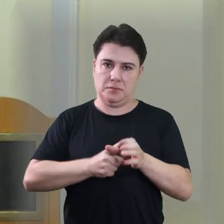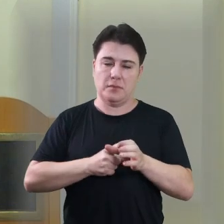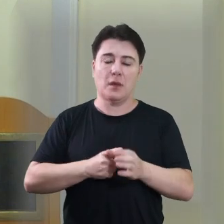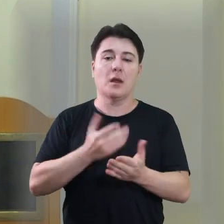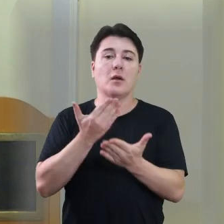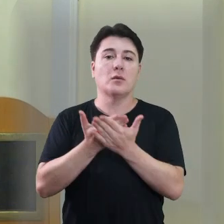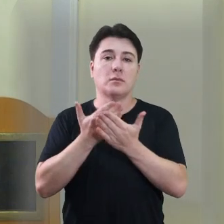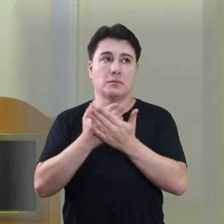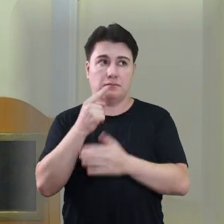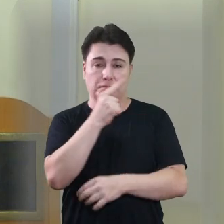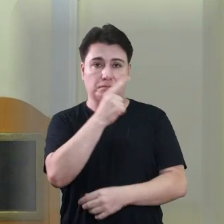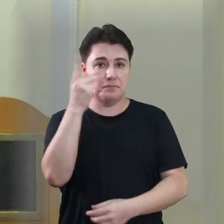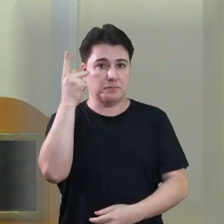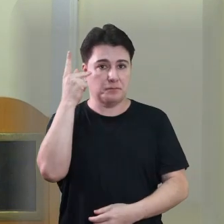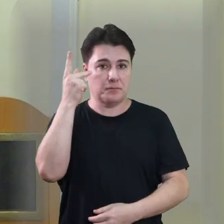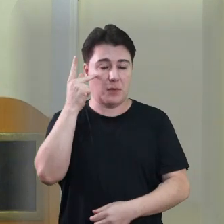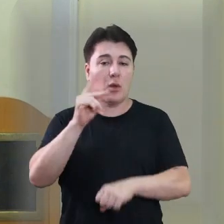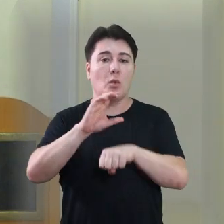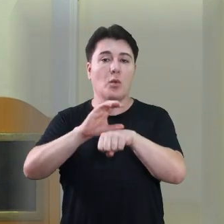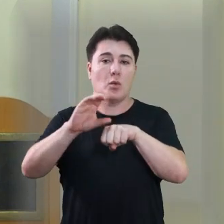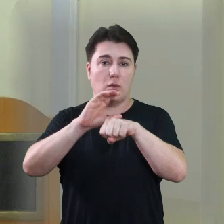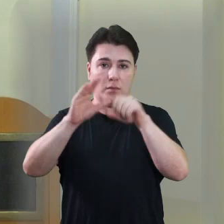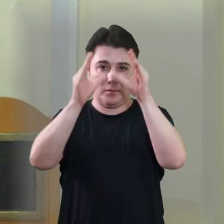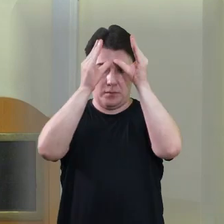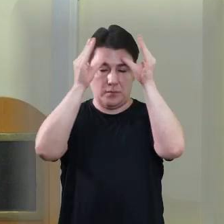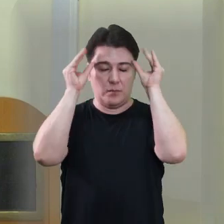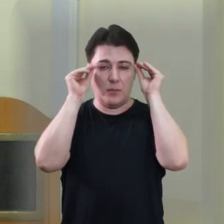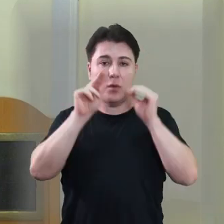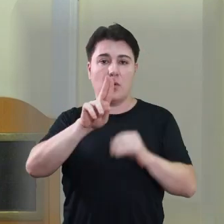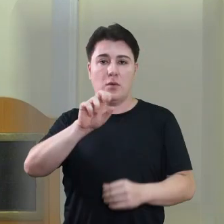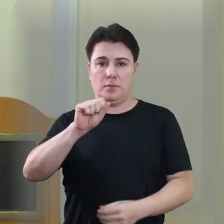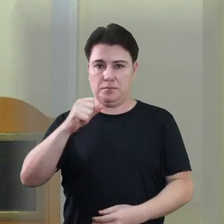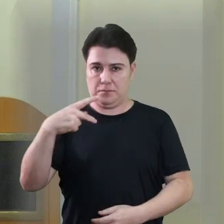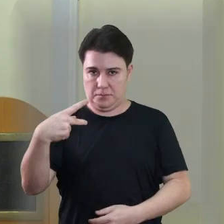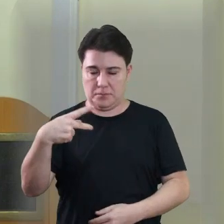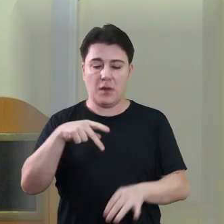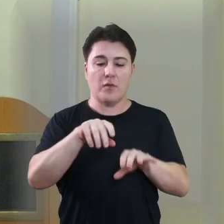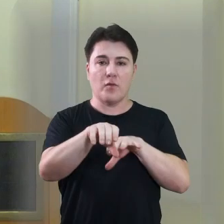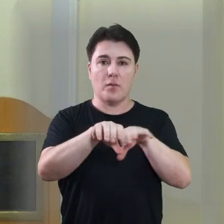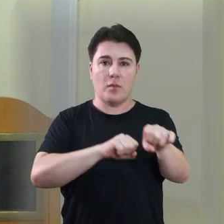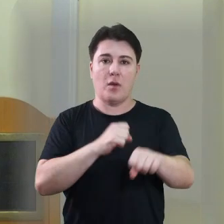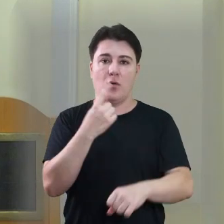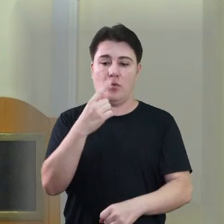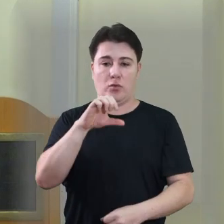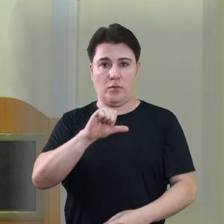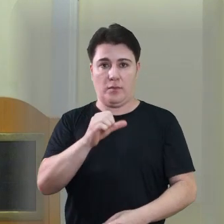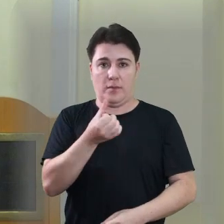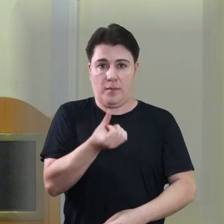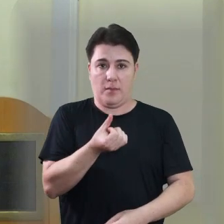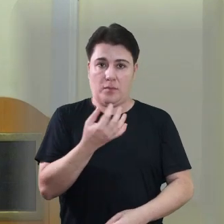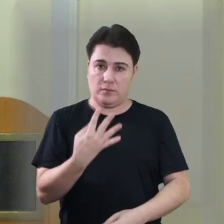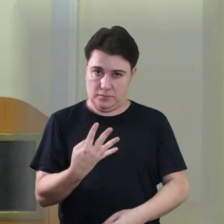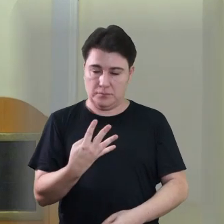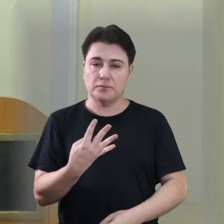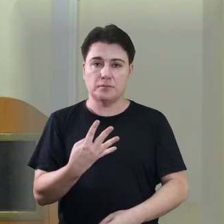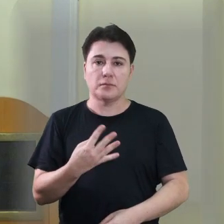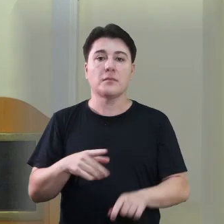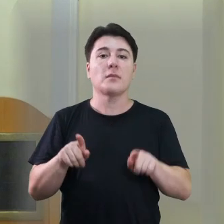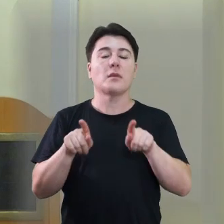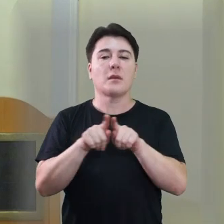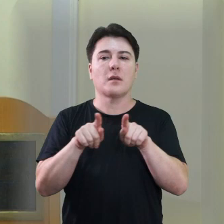ela estudou em São Paulo, onde fez o curso de enfermagem na USP, formando-se em 1964.